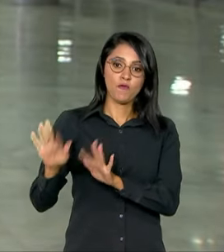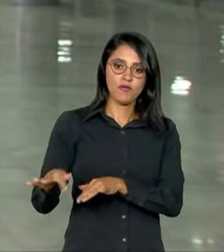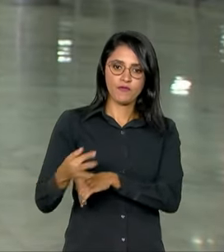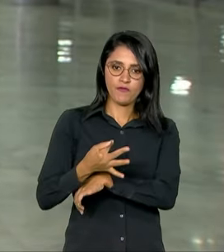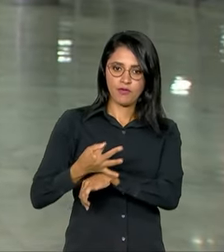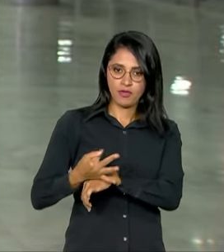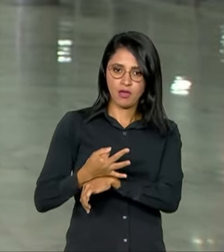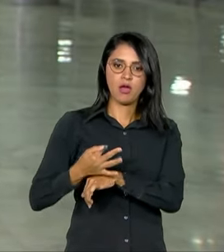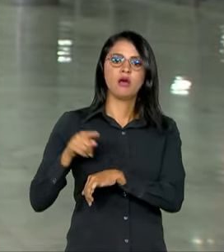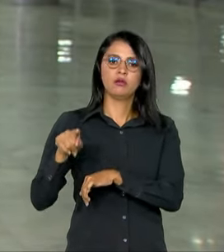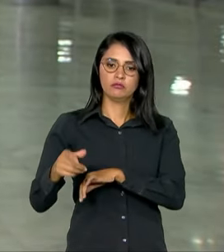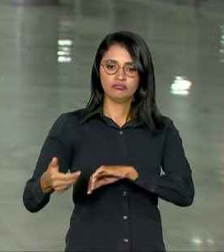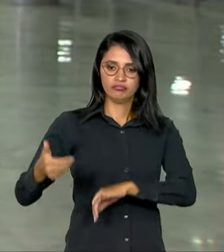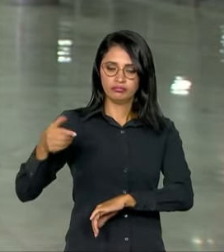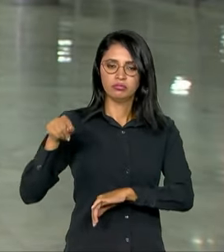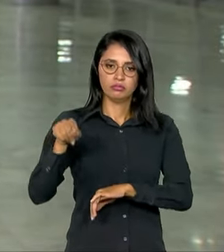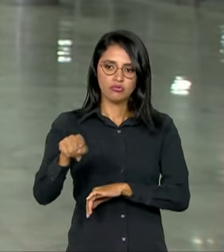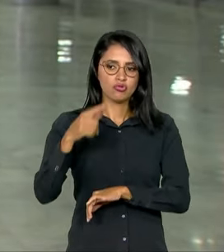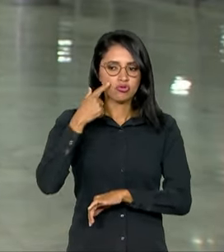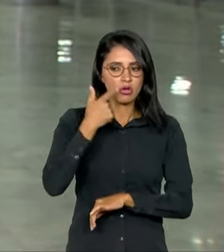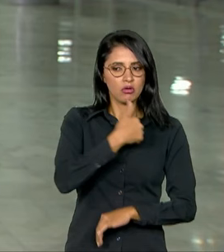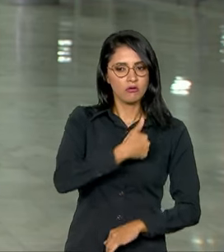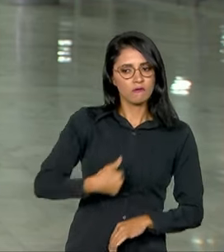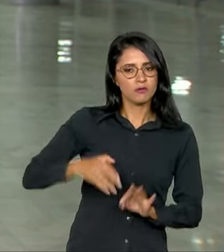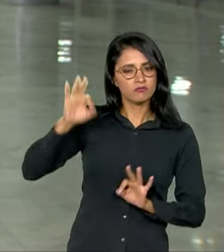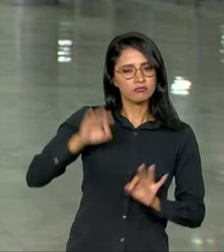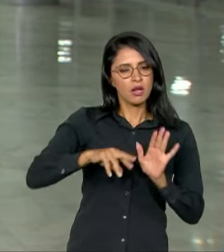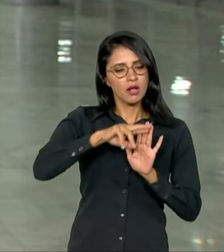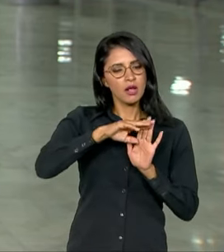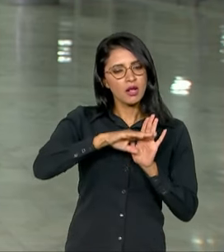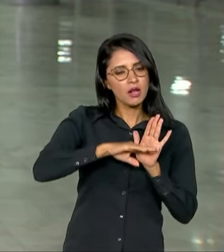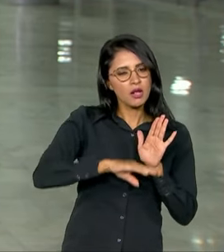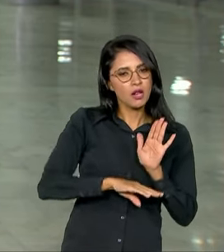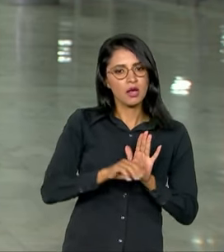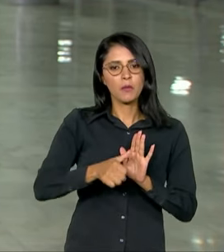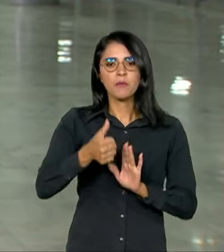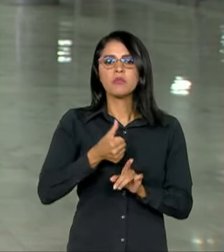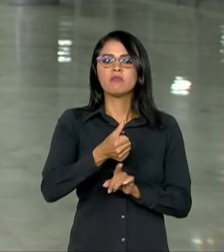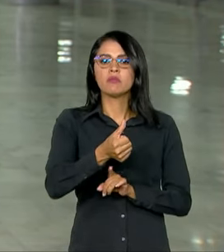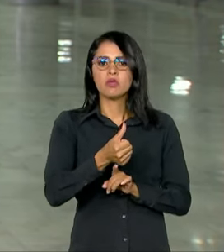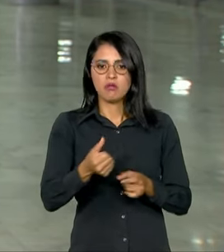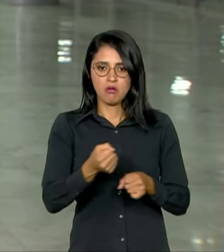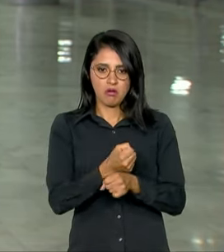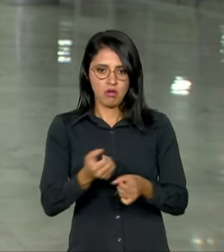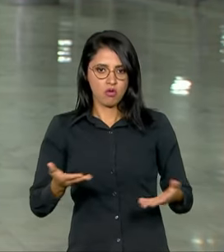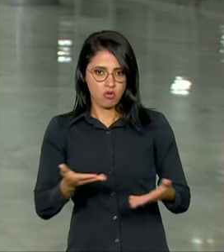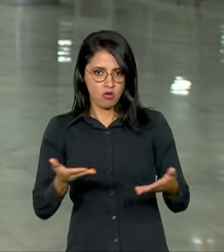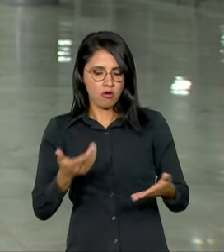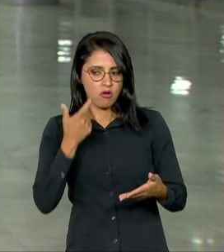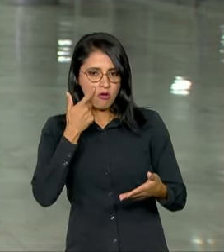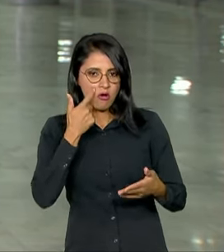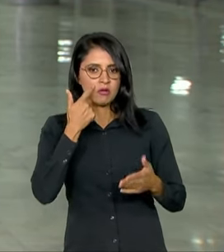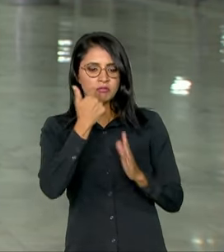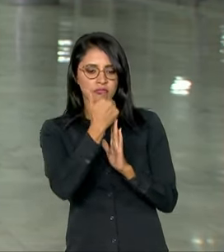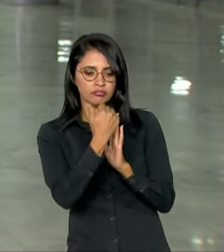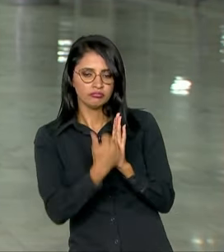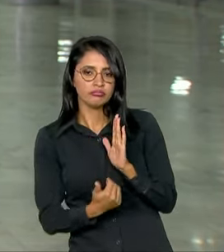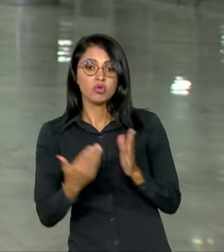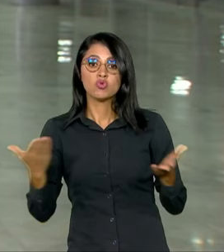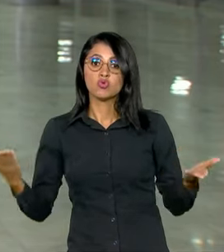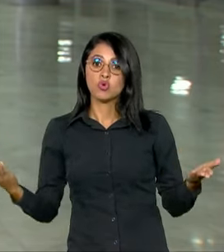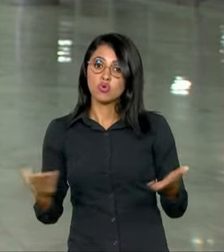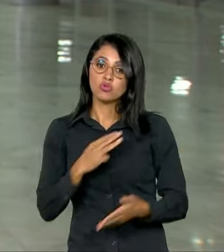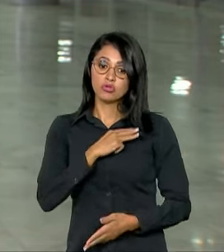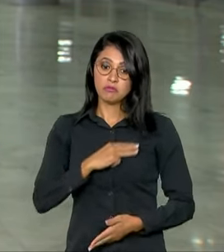Governo já se prepara particular a uma extensa agenda para o primeiro semestre deste ano. Hoje, ministros de diferentes